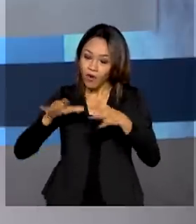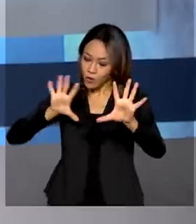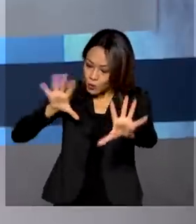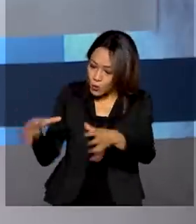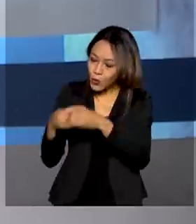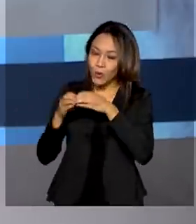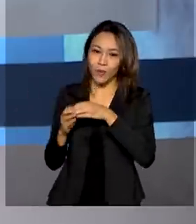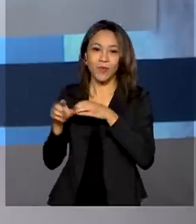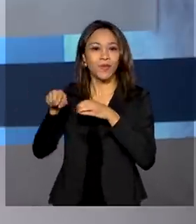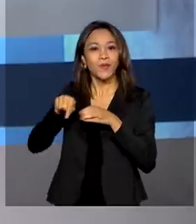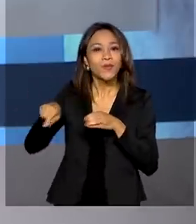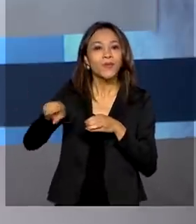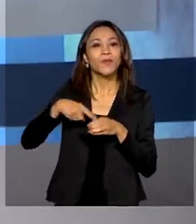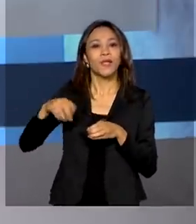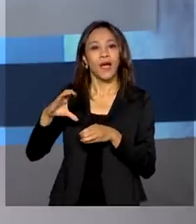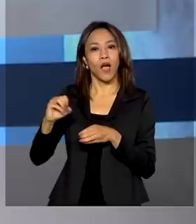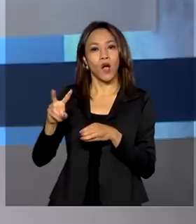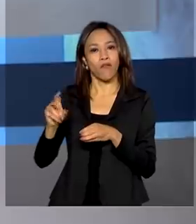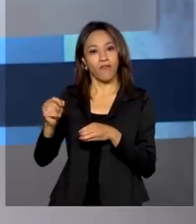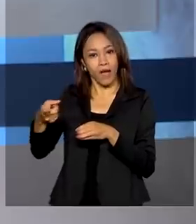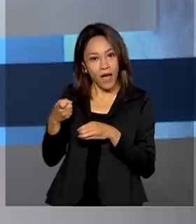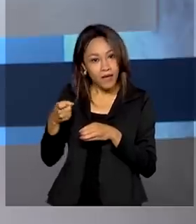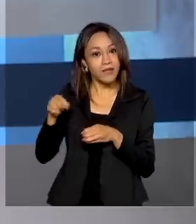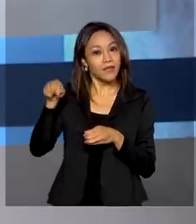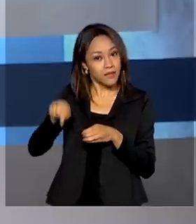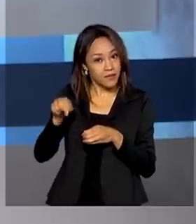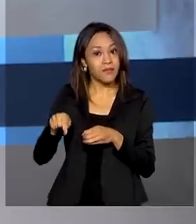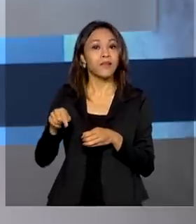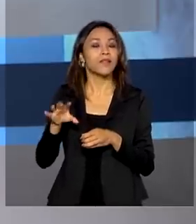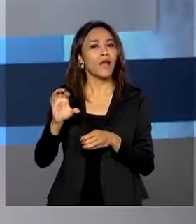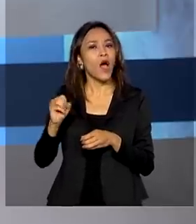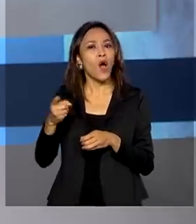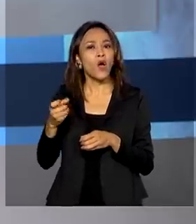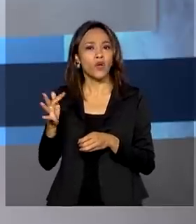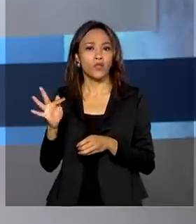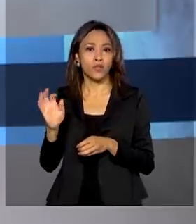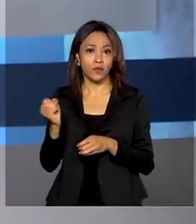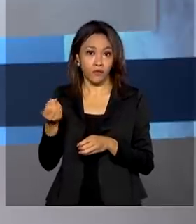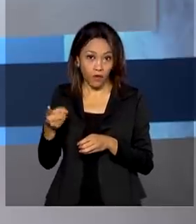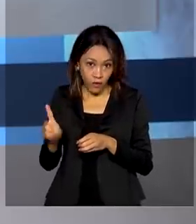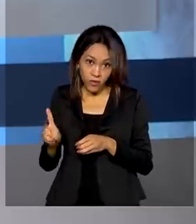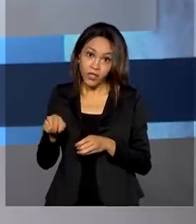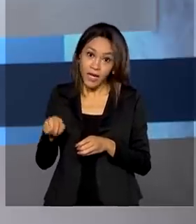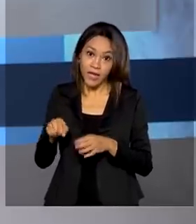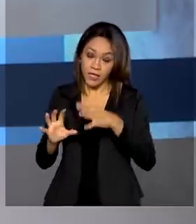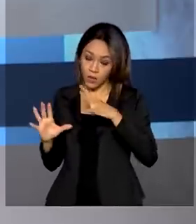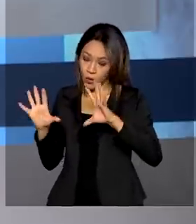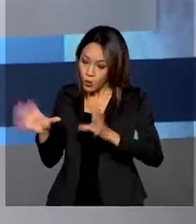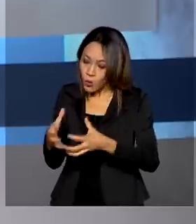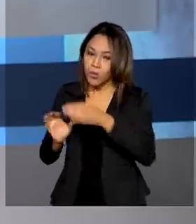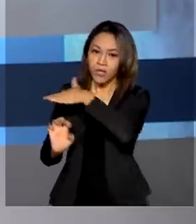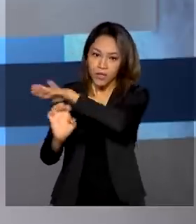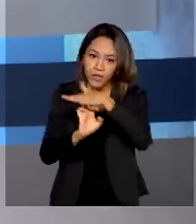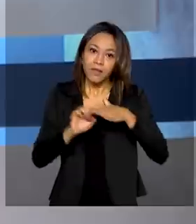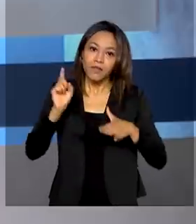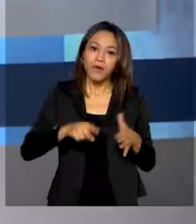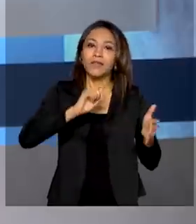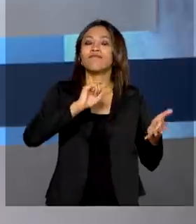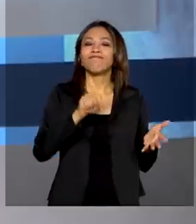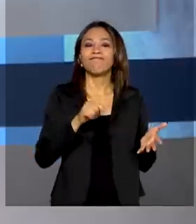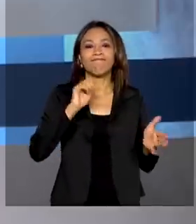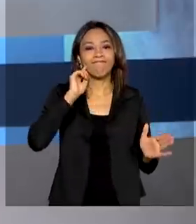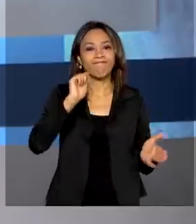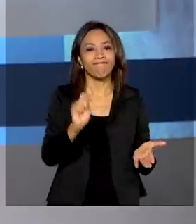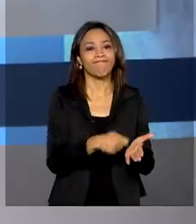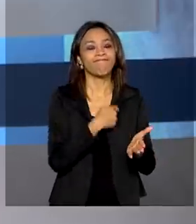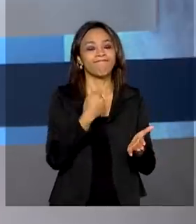Facility. São imunizantes da AstraZeneca Oxford. A adesão ao consórcio internacional foi sancionada pelo presidente Jair